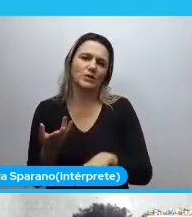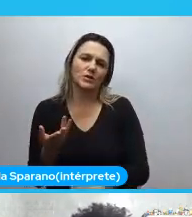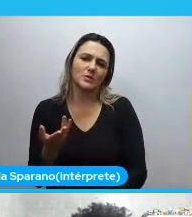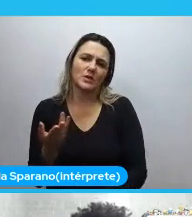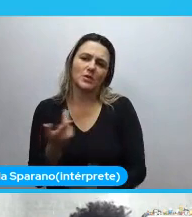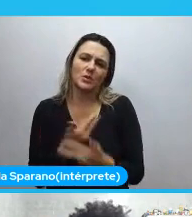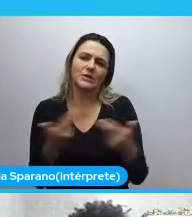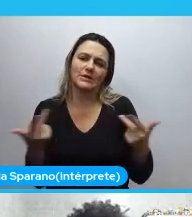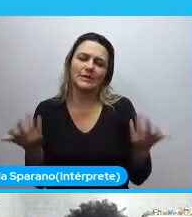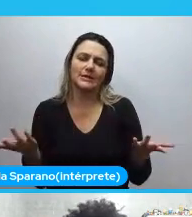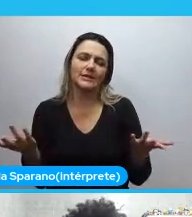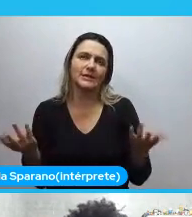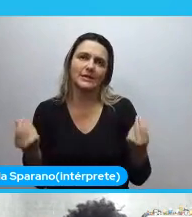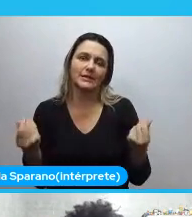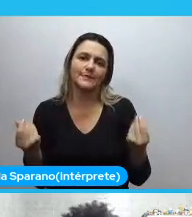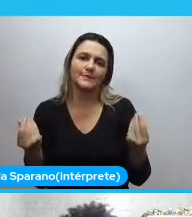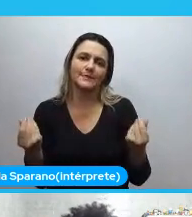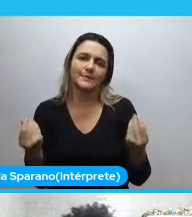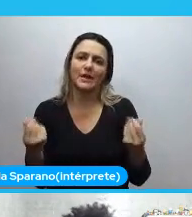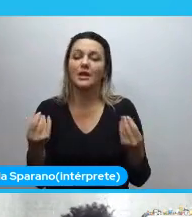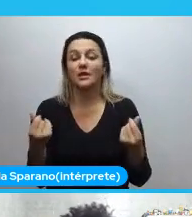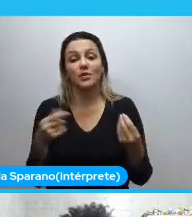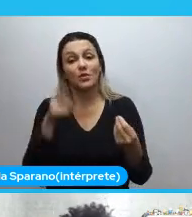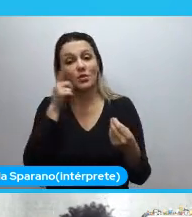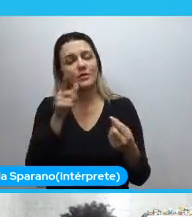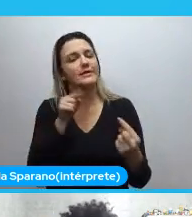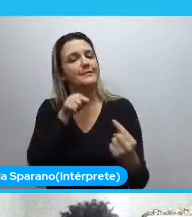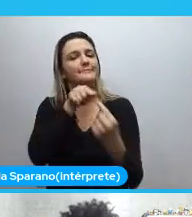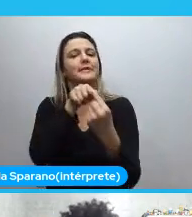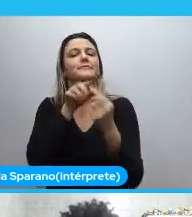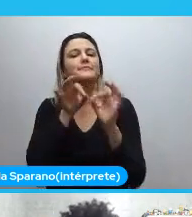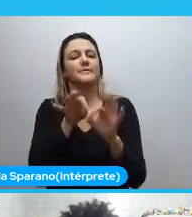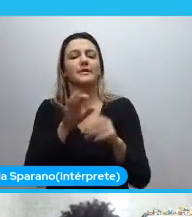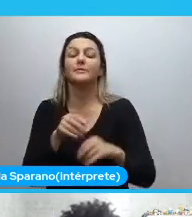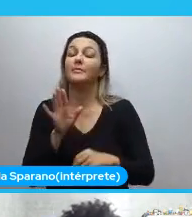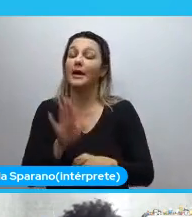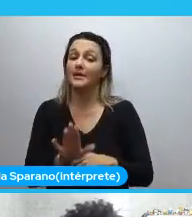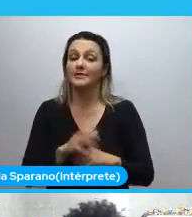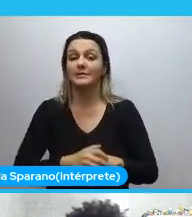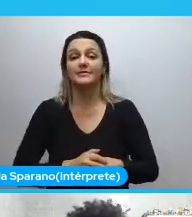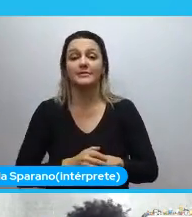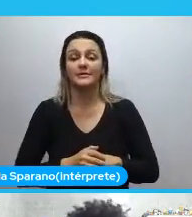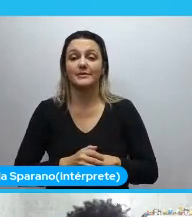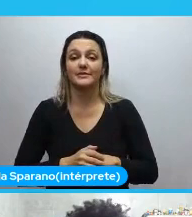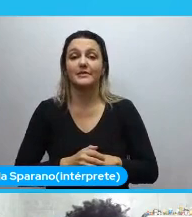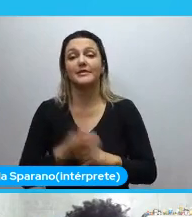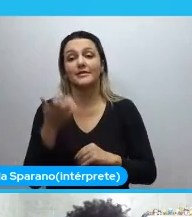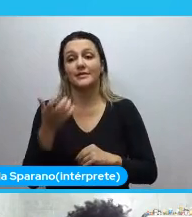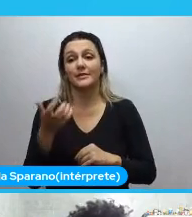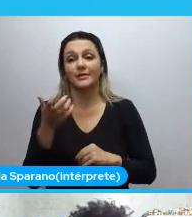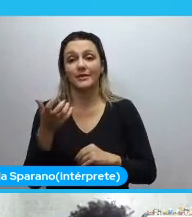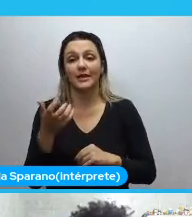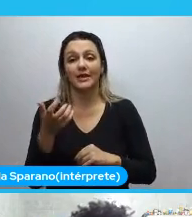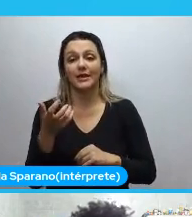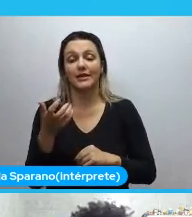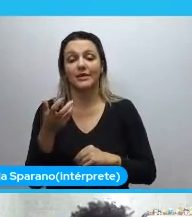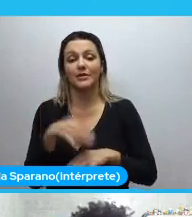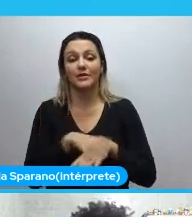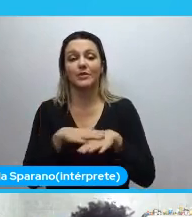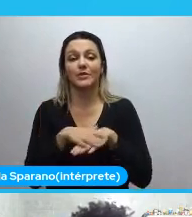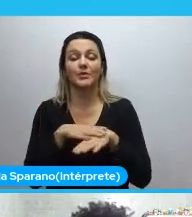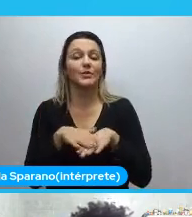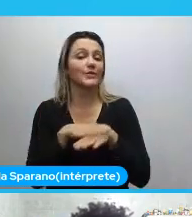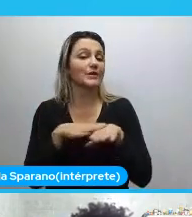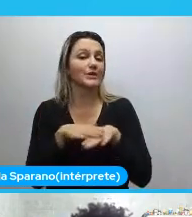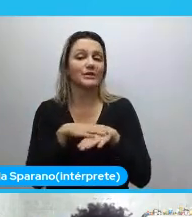alguém consiga se identificar. Mas, independente disso, eu queria conversar sobre,